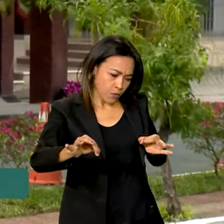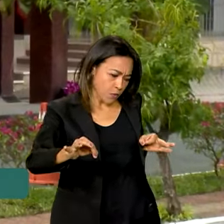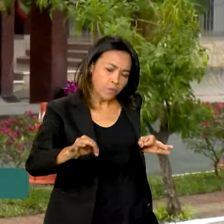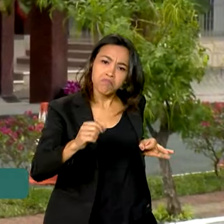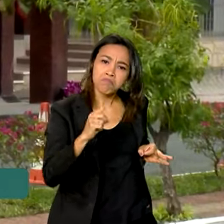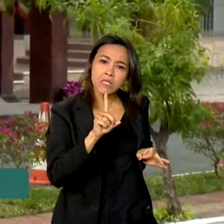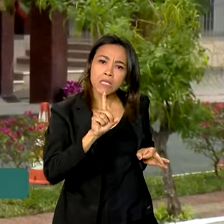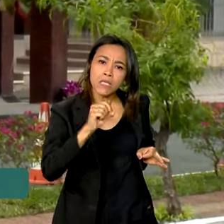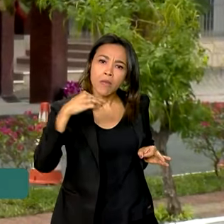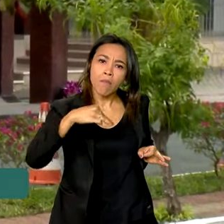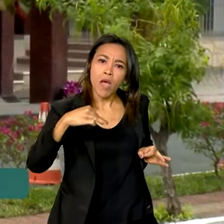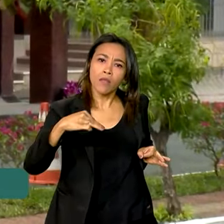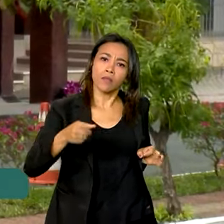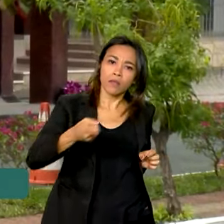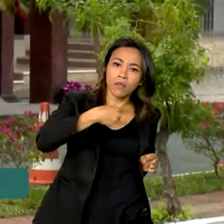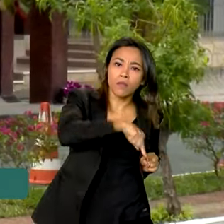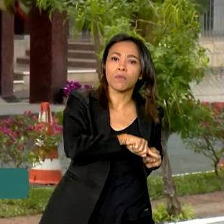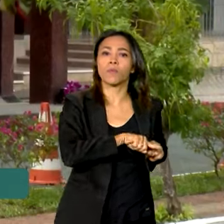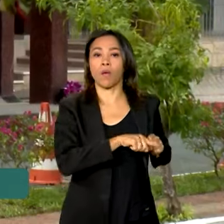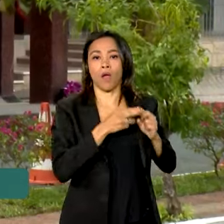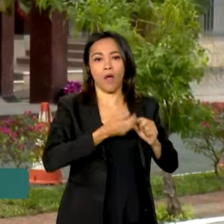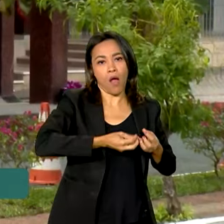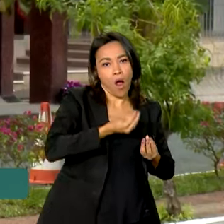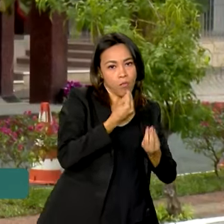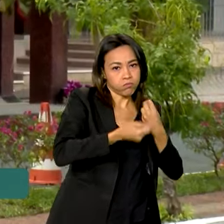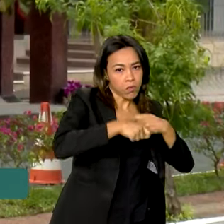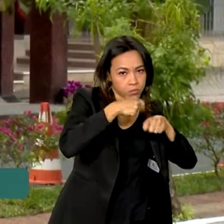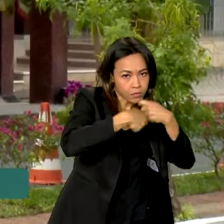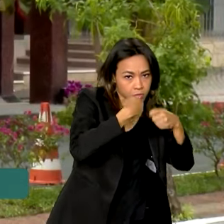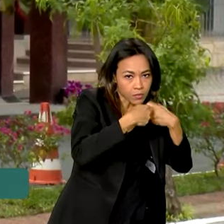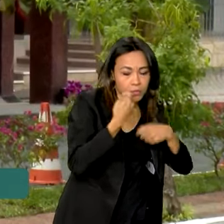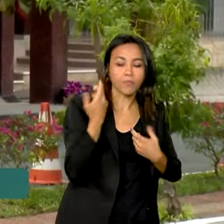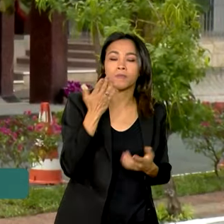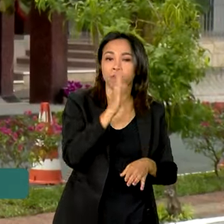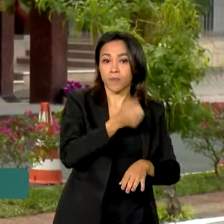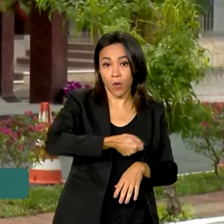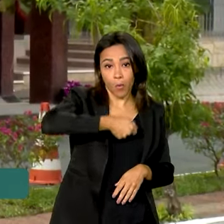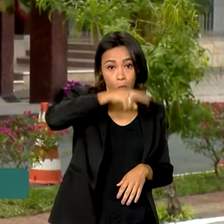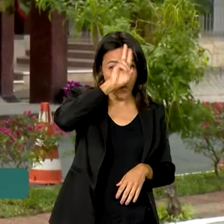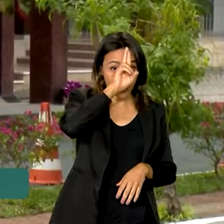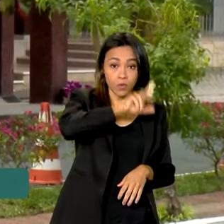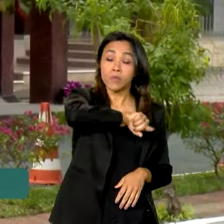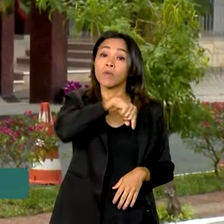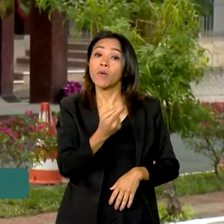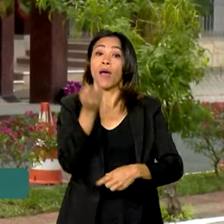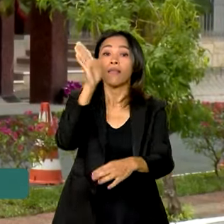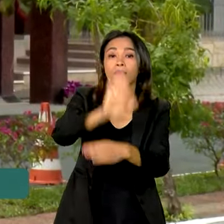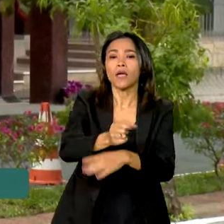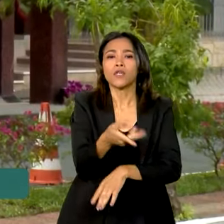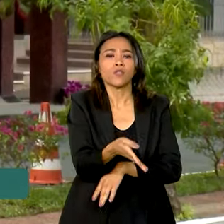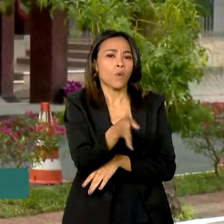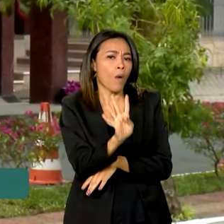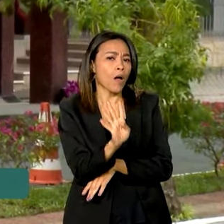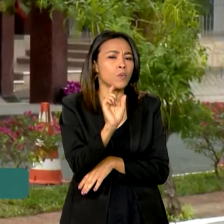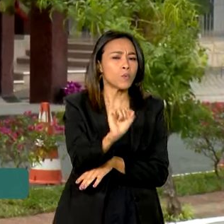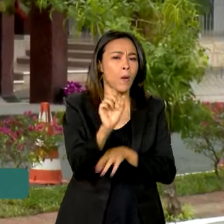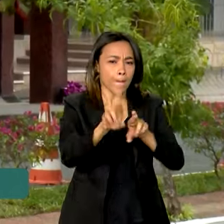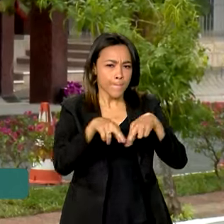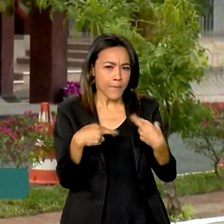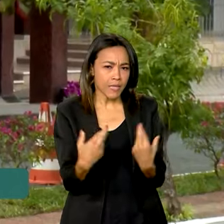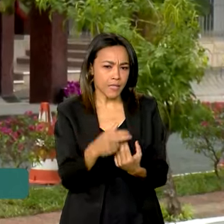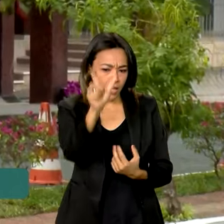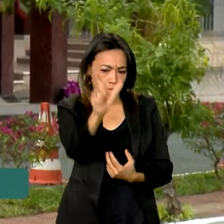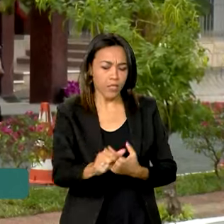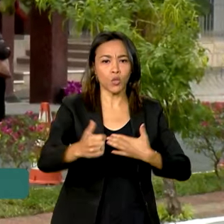também haverá um almoço. Pela tarde, Lula vai participar de duas bilaterais, às 4 horas com o presidente do